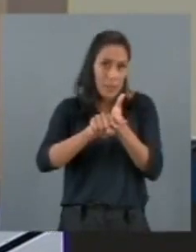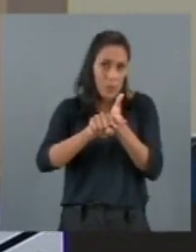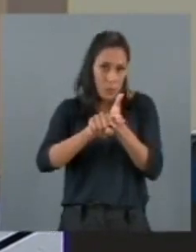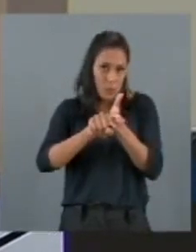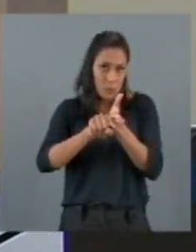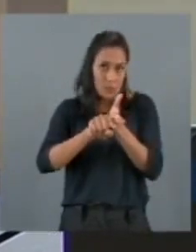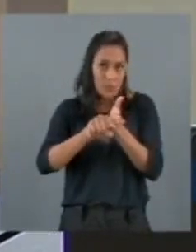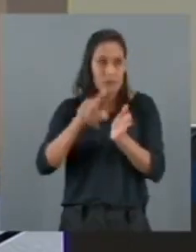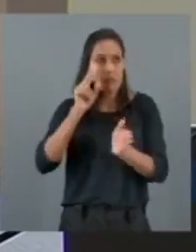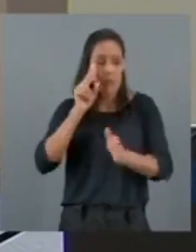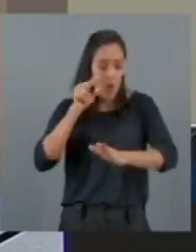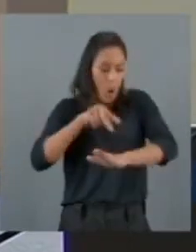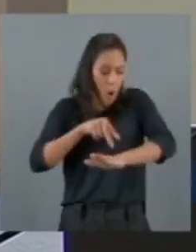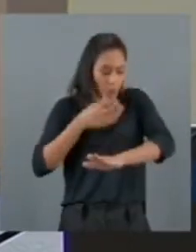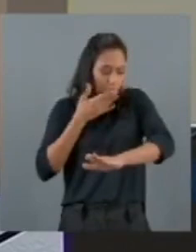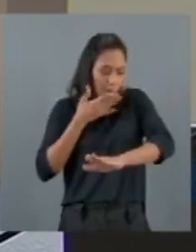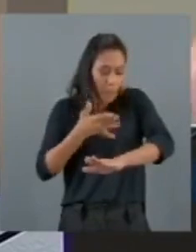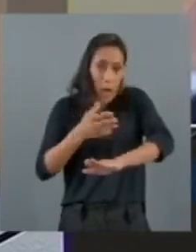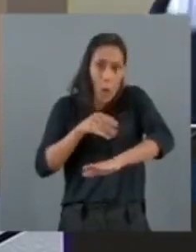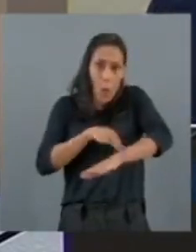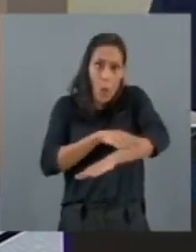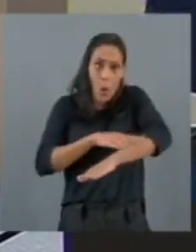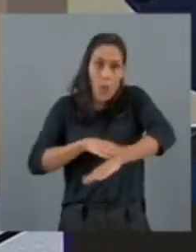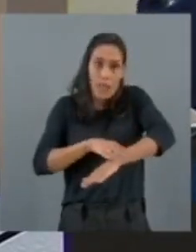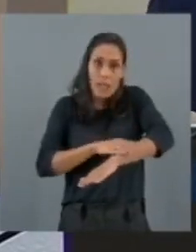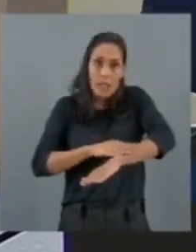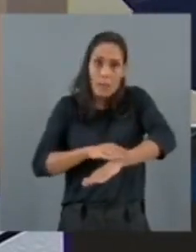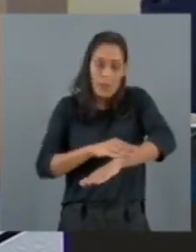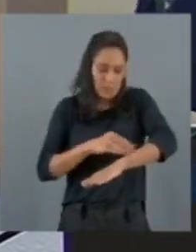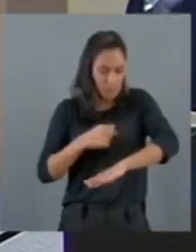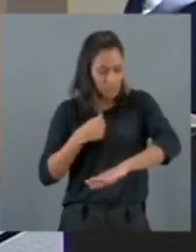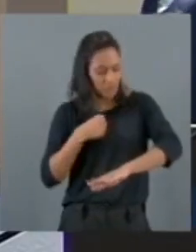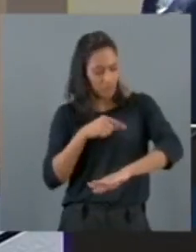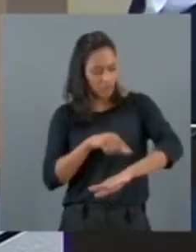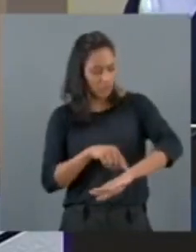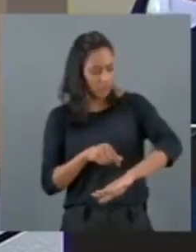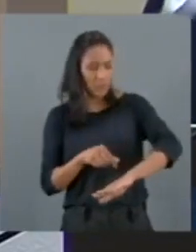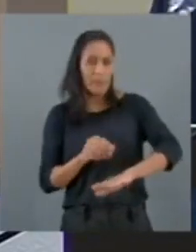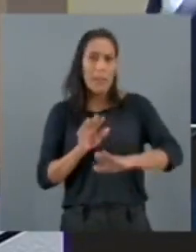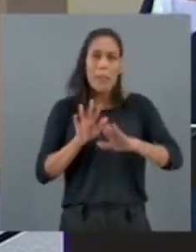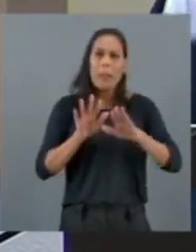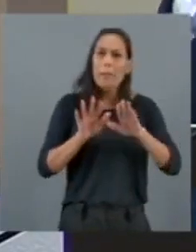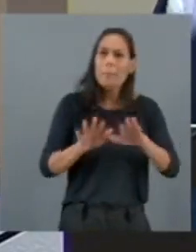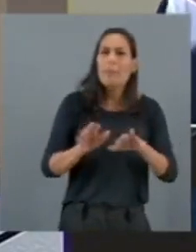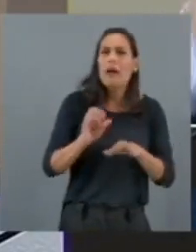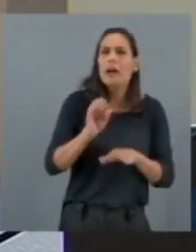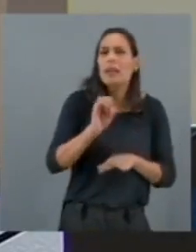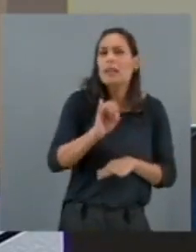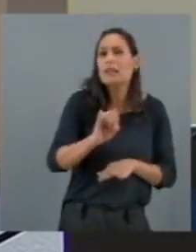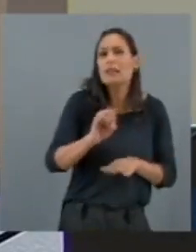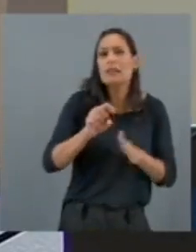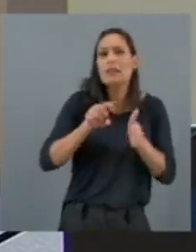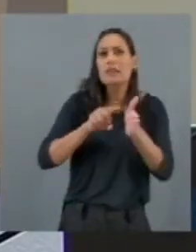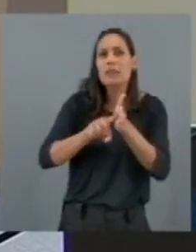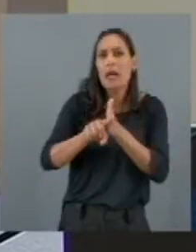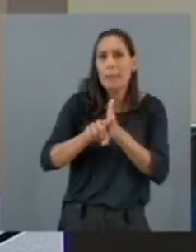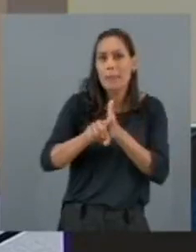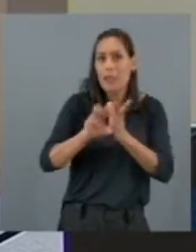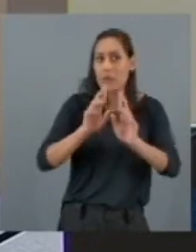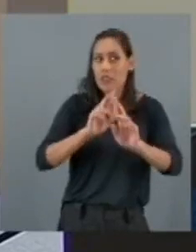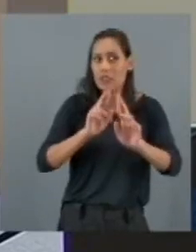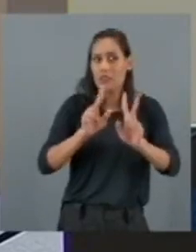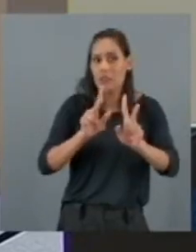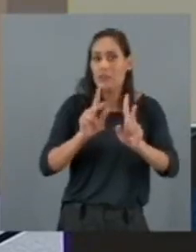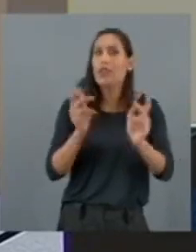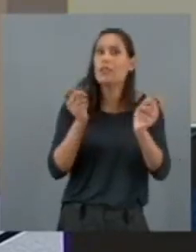se a pessoa se considera indígena, isso abre para uma série de outros critérios de etnia que a pergunta sobre cor não responde. afirma